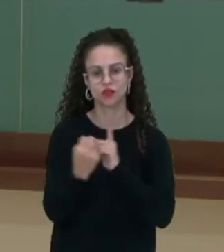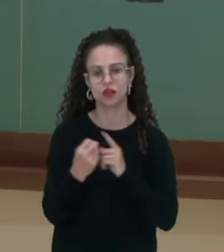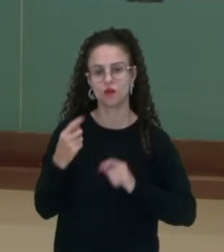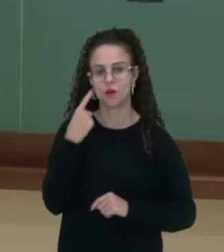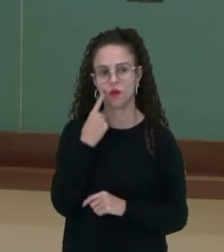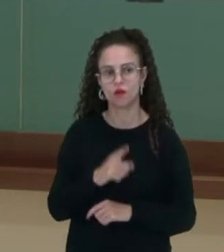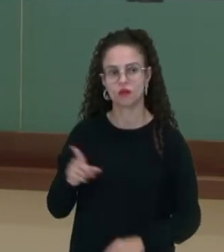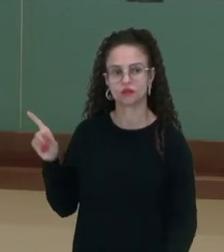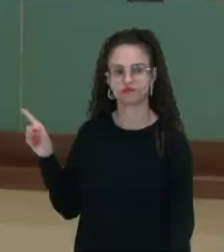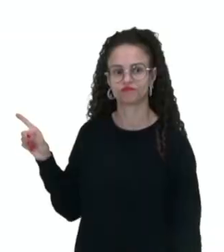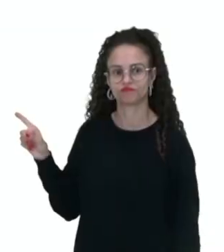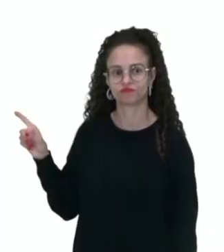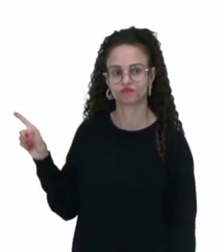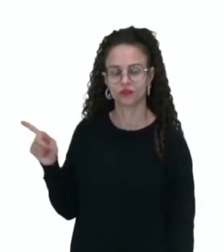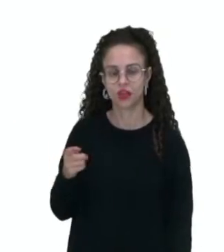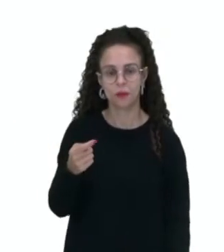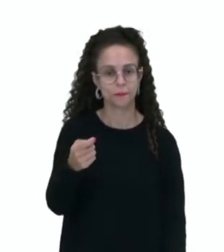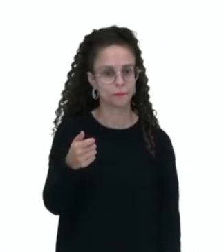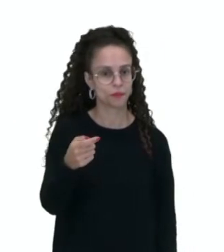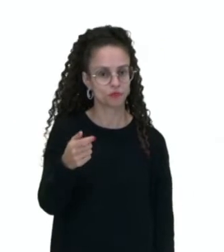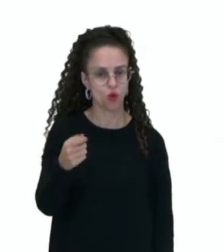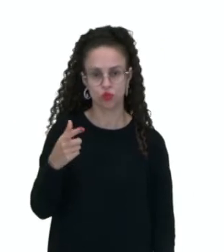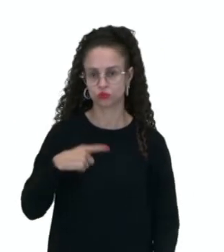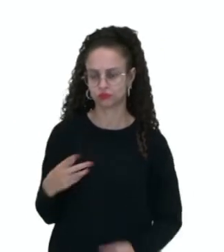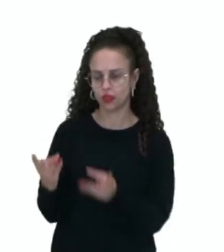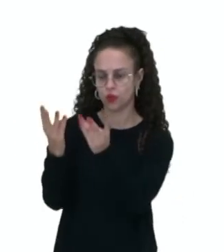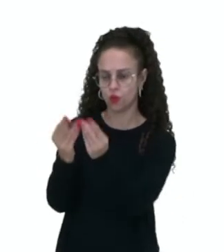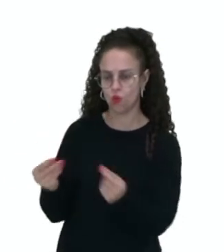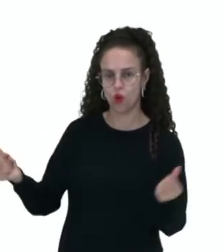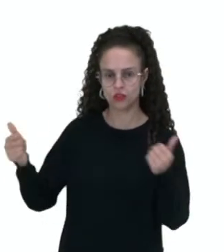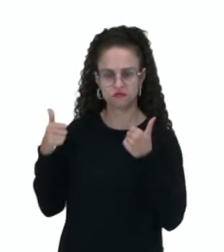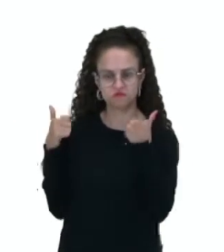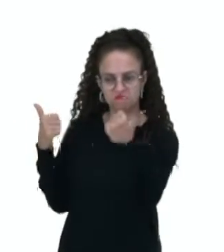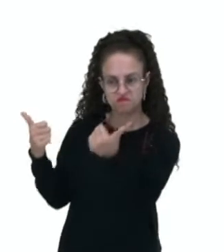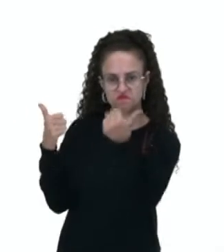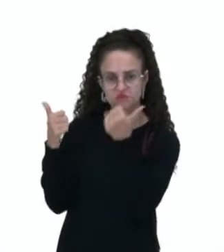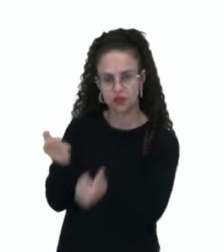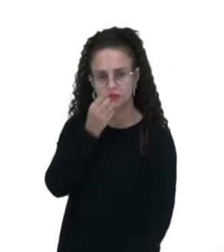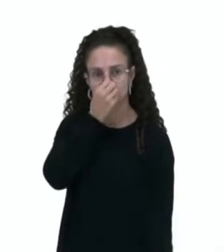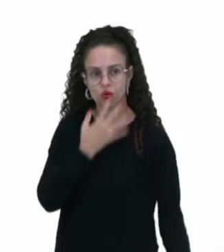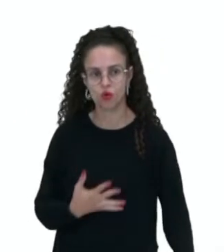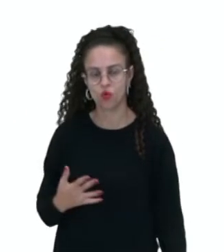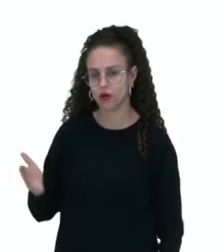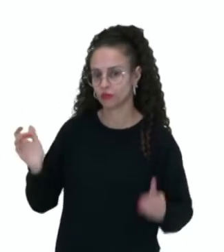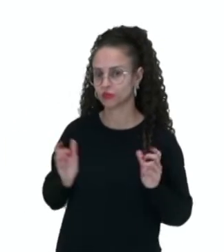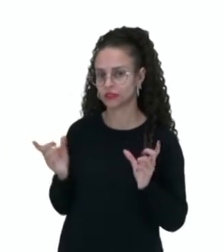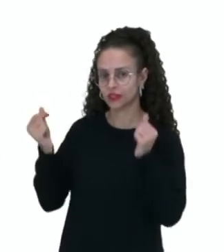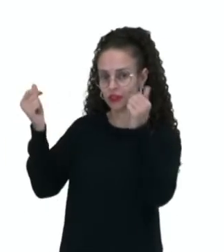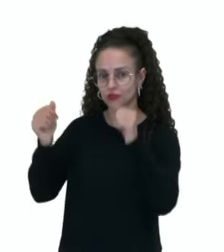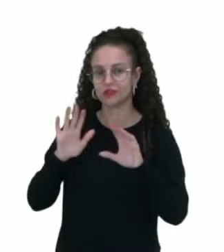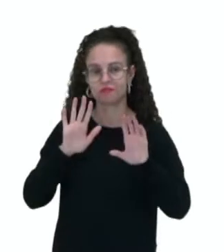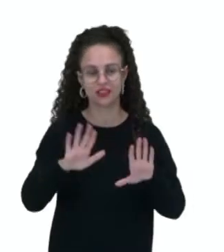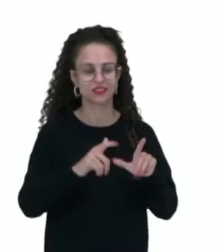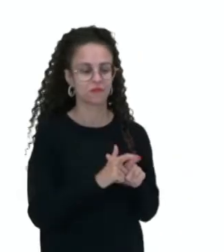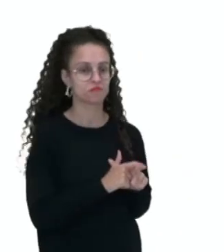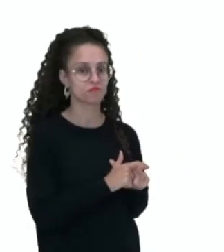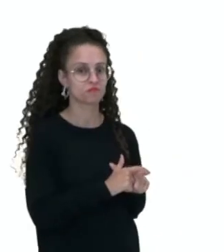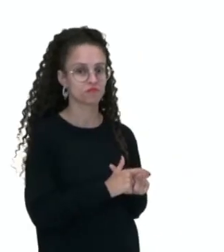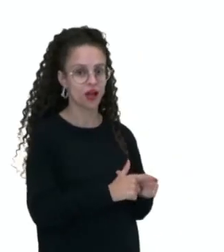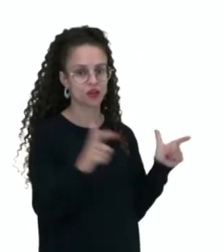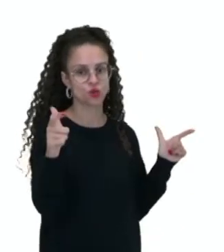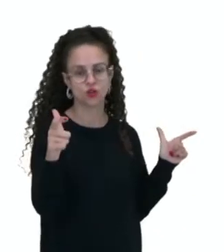figura aqui, ó. Poucos tendo acesso à qualidade de vida muito boa, né? Os ricos. E muitos, né?